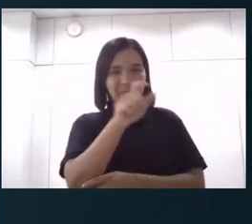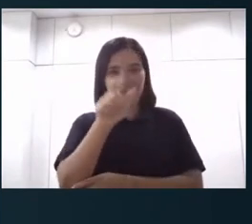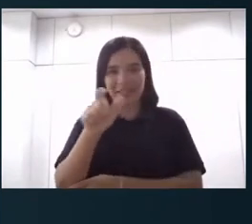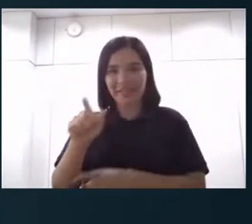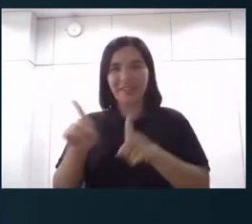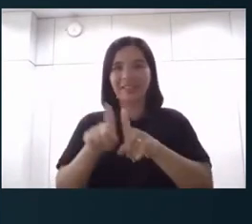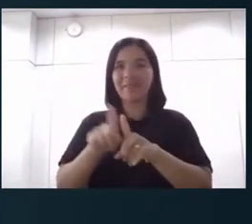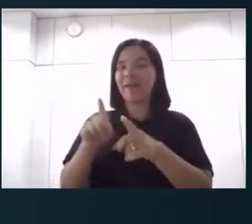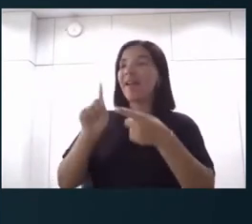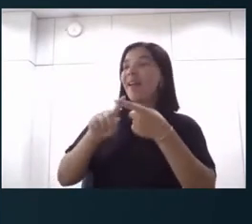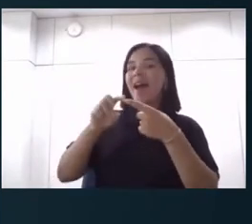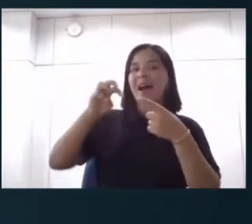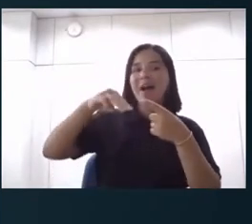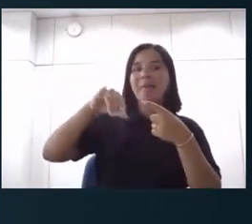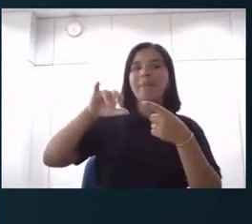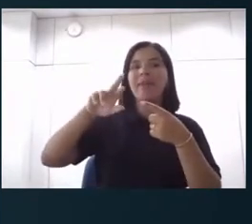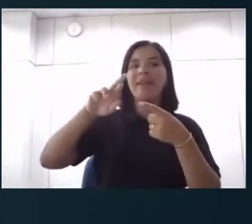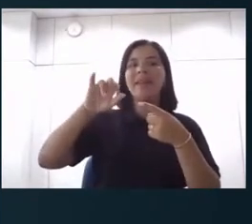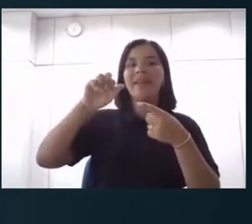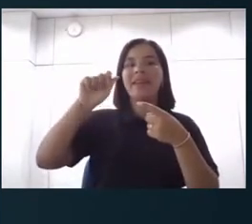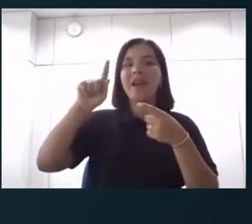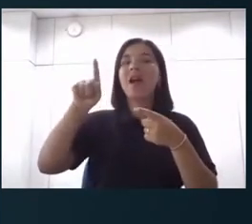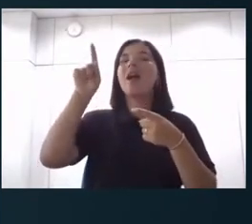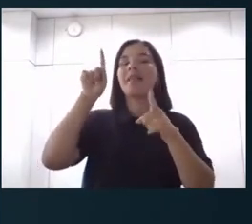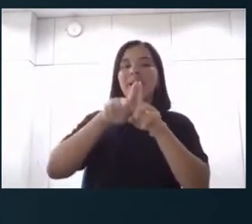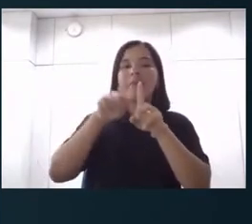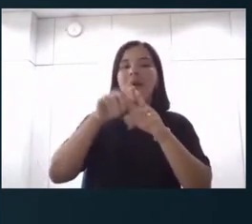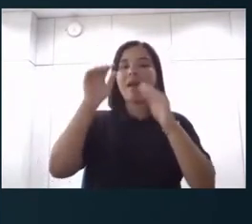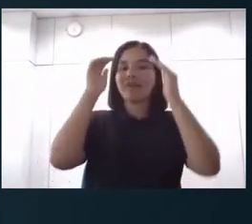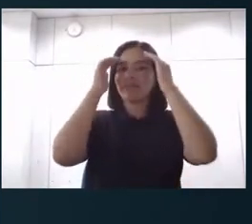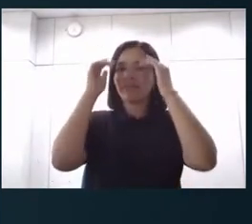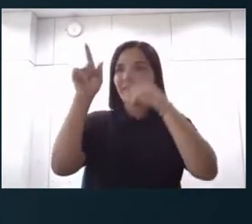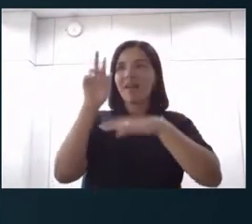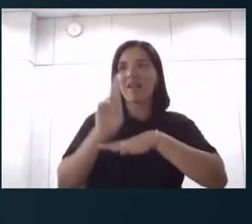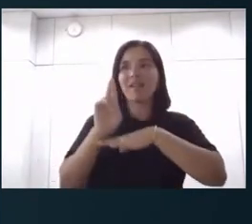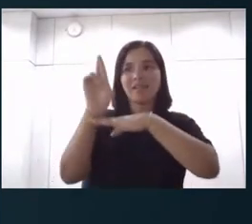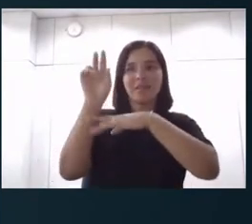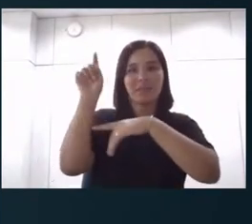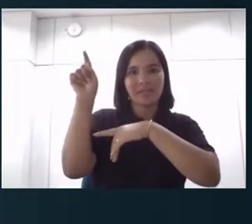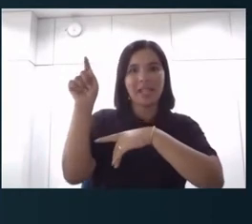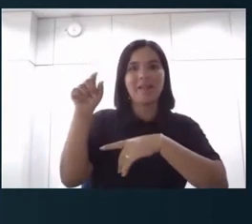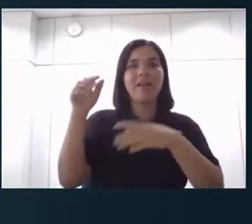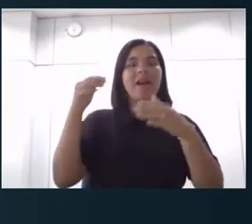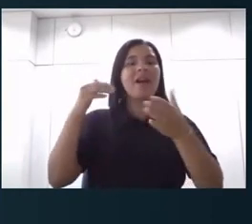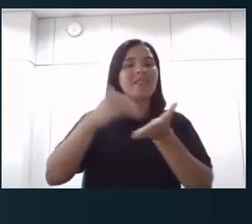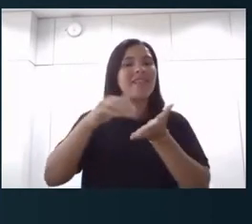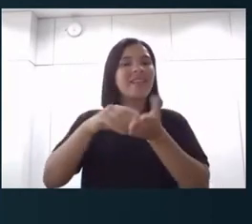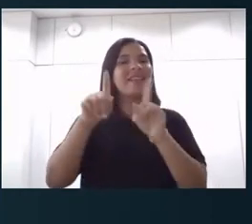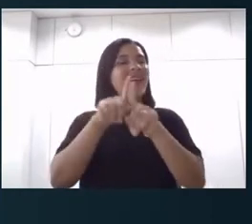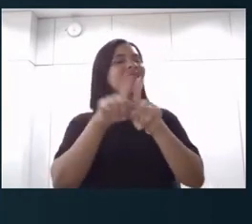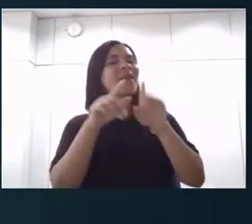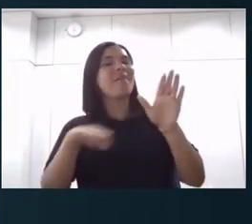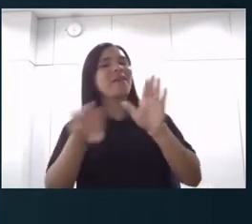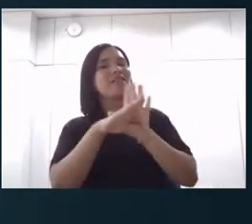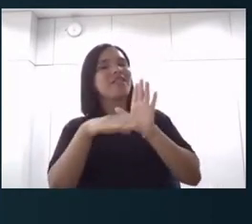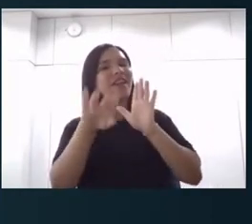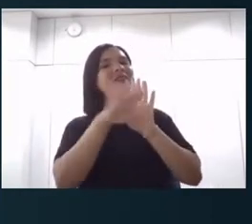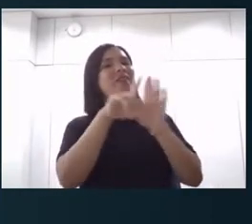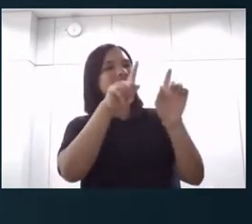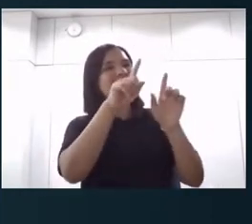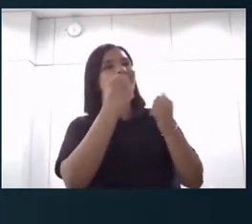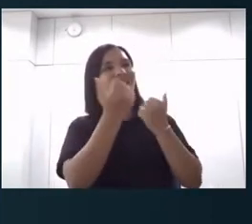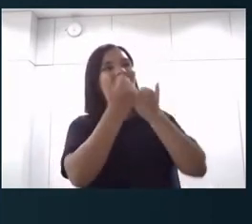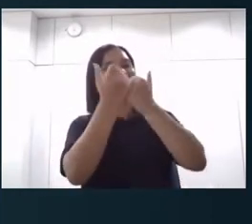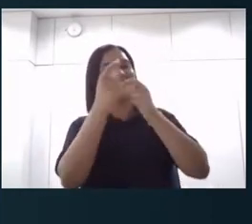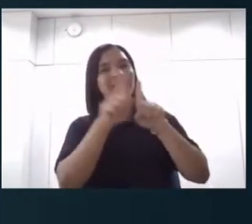Miriam está aqui, Miriam Betancur, responsável na Secretaria de Gestão de Pessoas. O secretário chegou ali atrás. O secretário e a secretária de junta, né,